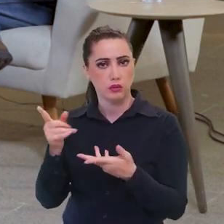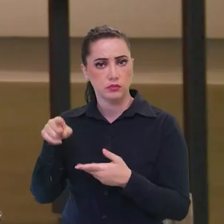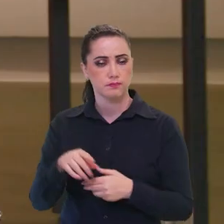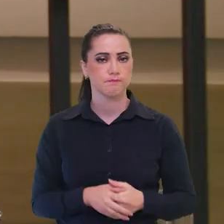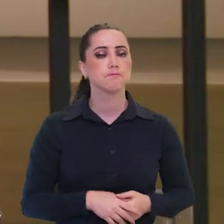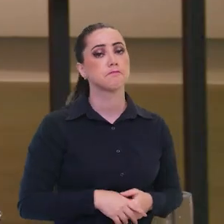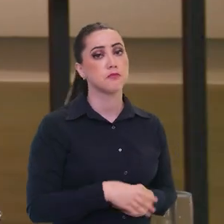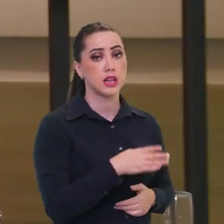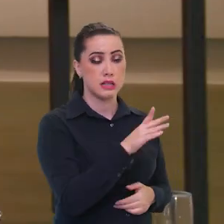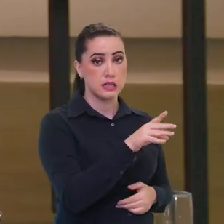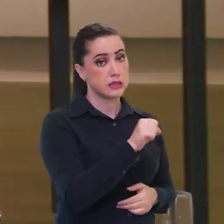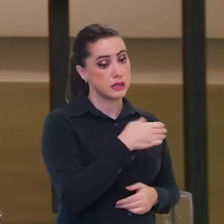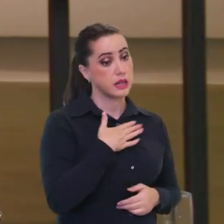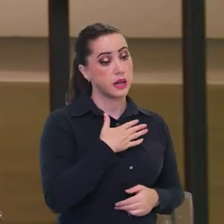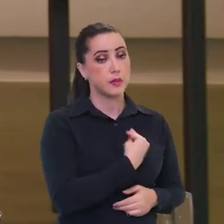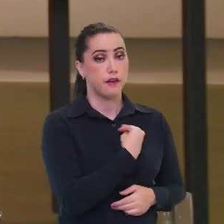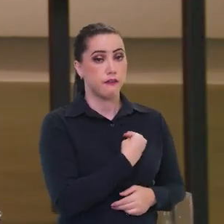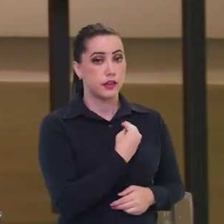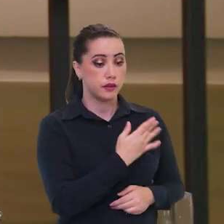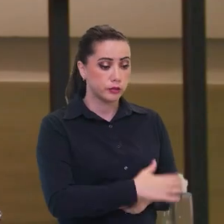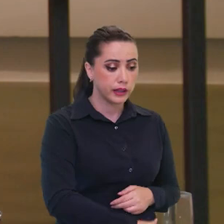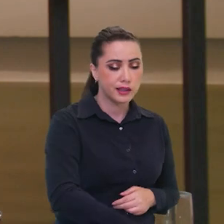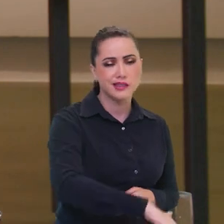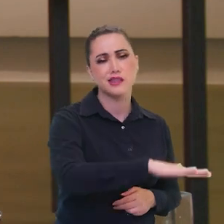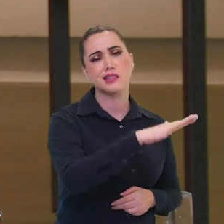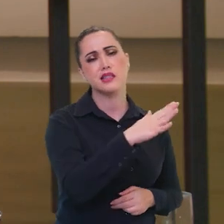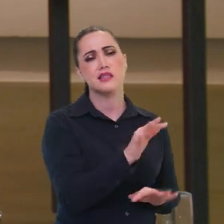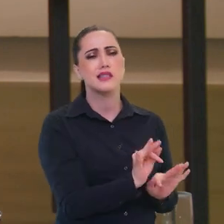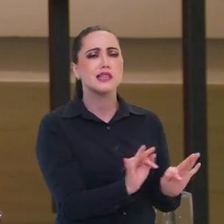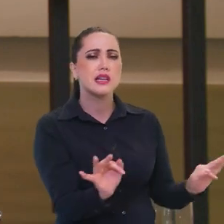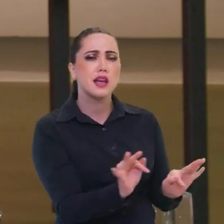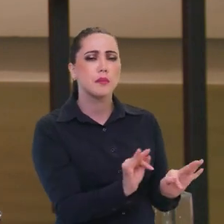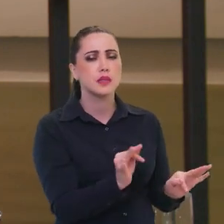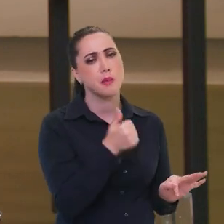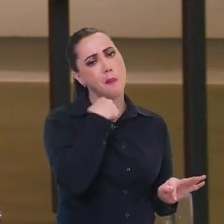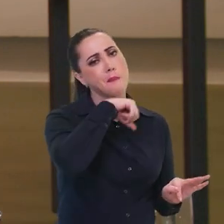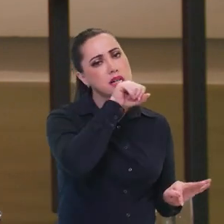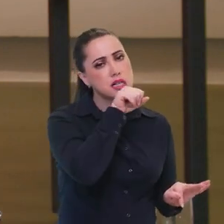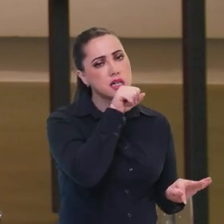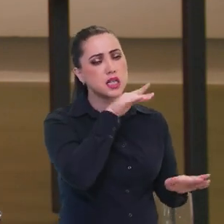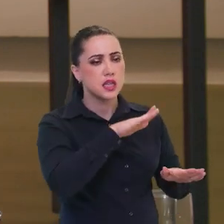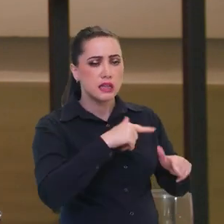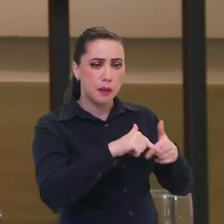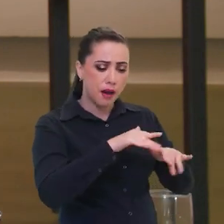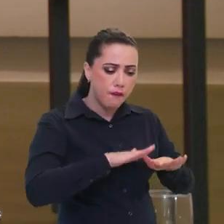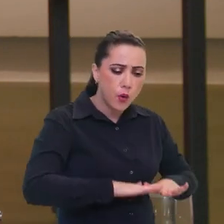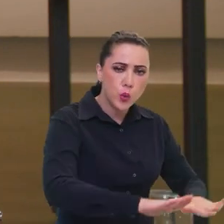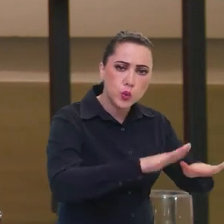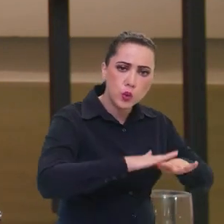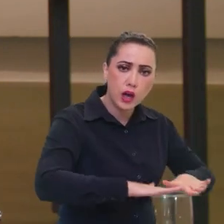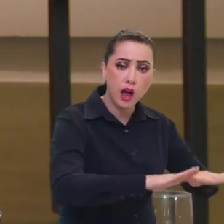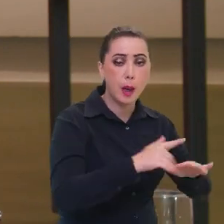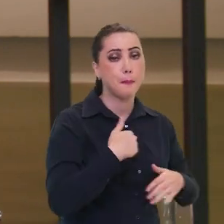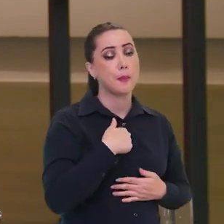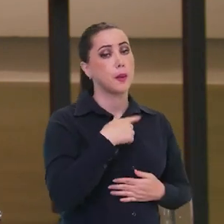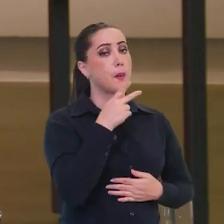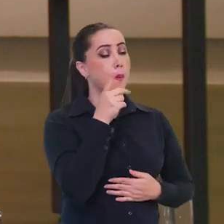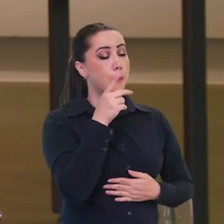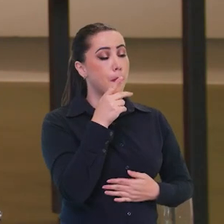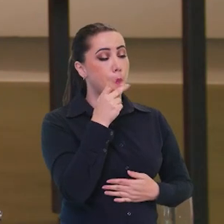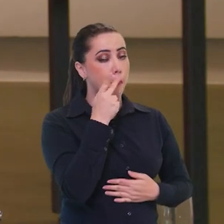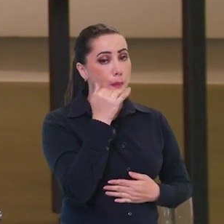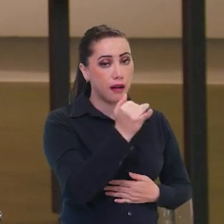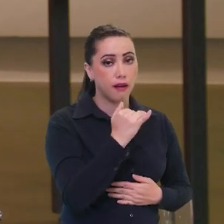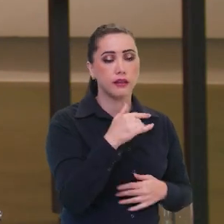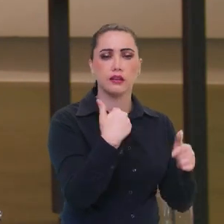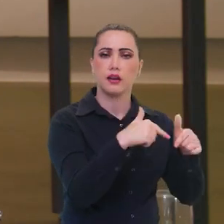uma pessoa simples, né, de Ilha de Maré, nossa família de um lugar simples lá da cidade de Salvador, meu pai era motorista, né,